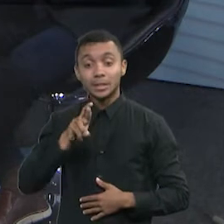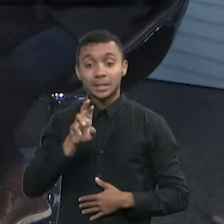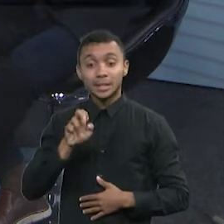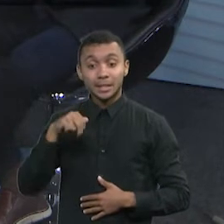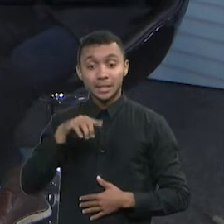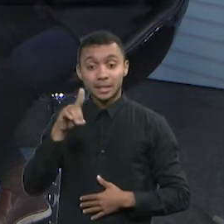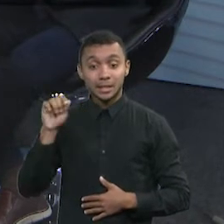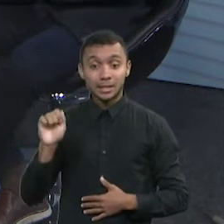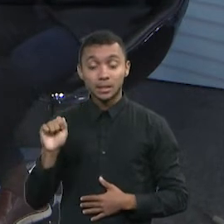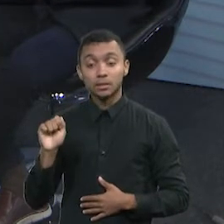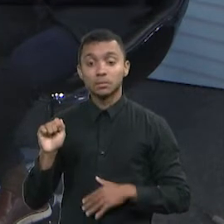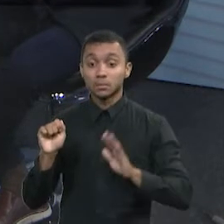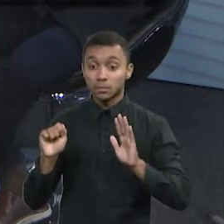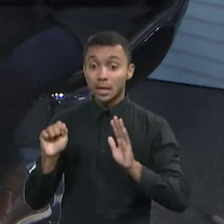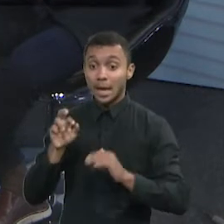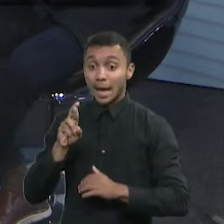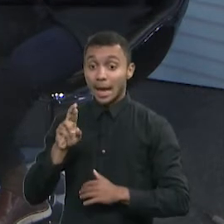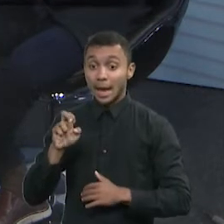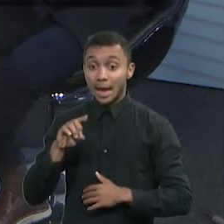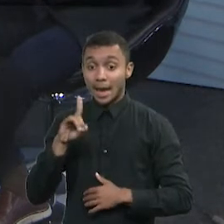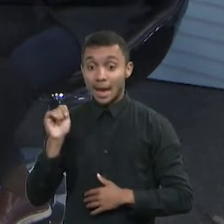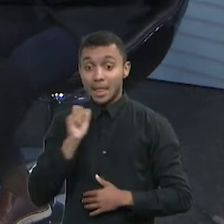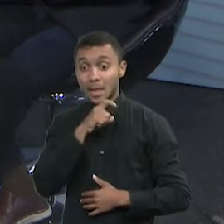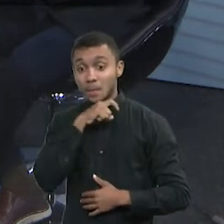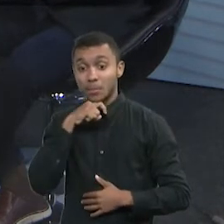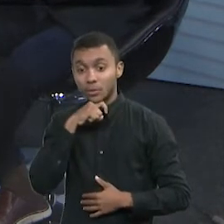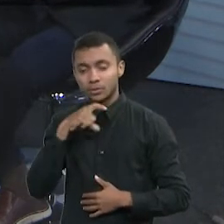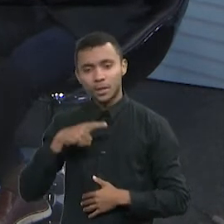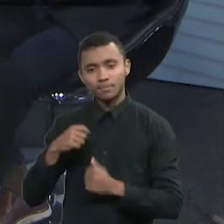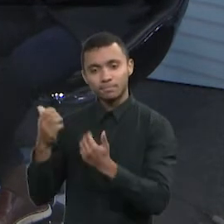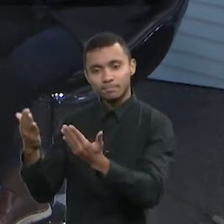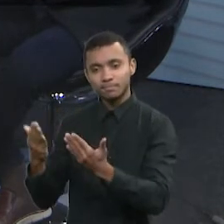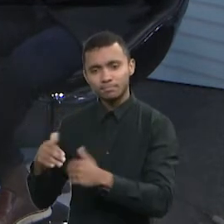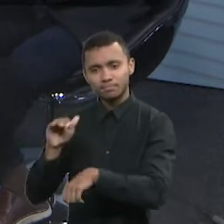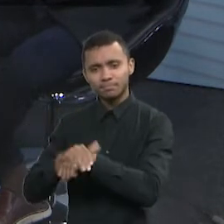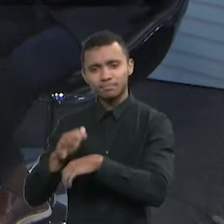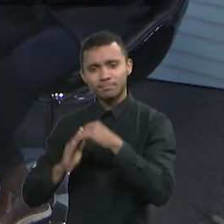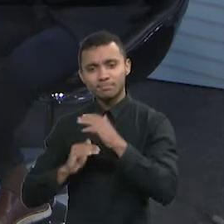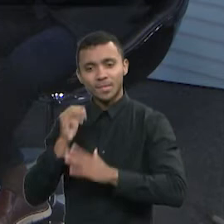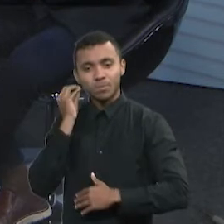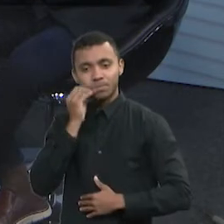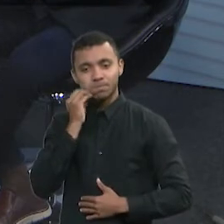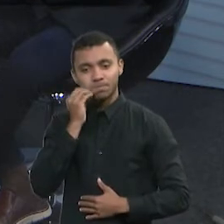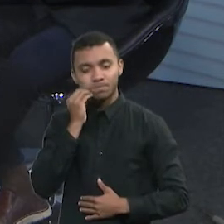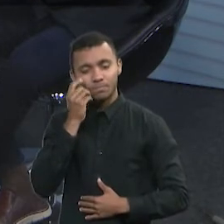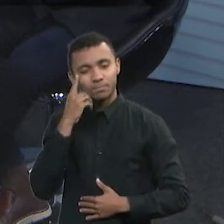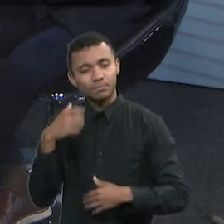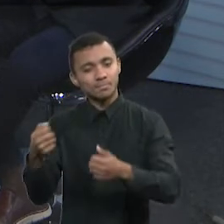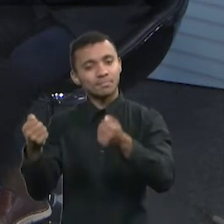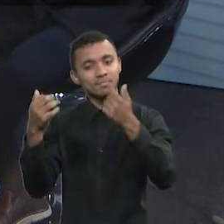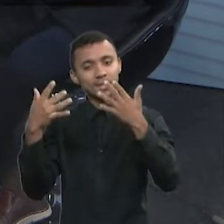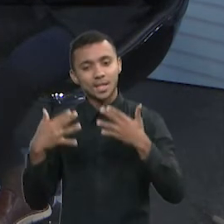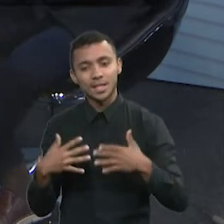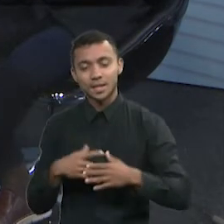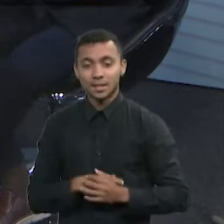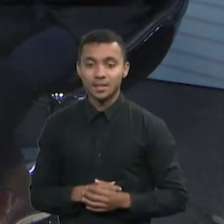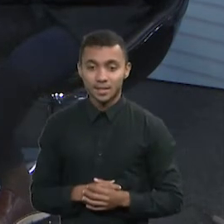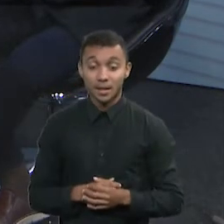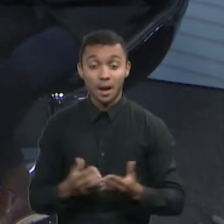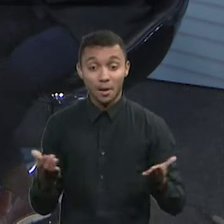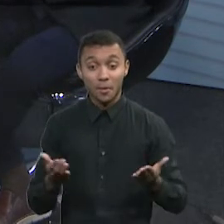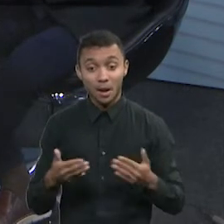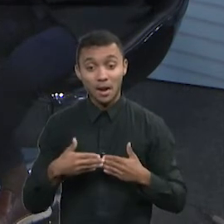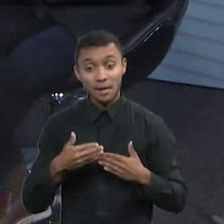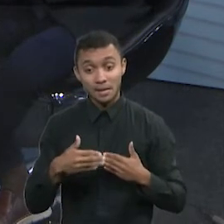renda está sob a tutela do doutor Ailton, está sabendo de tudo do imposto, afiado. Quem é que as empresas têm que se preocupar agora? Porque é agora,